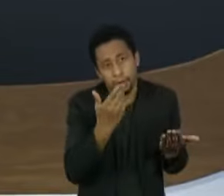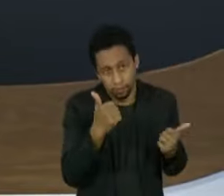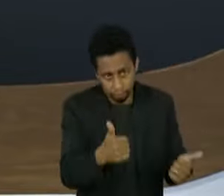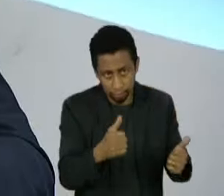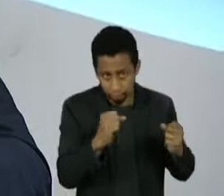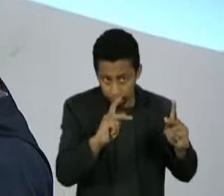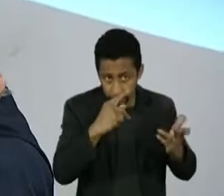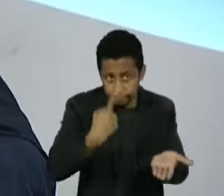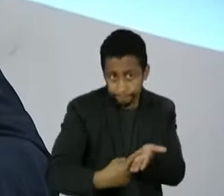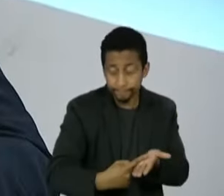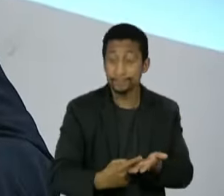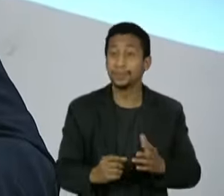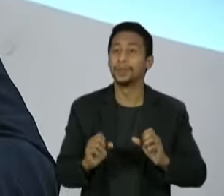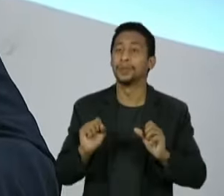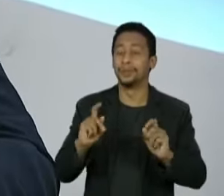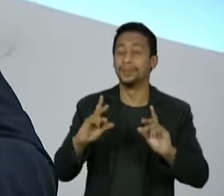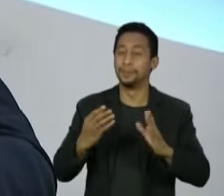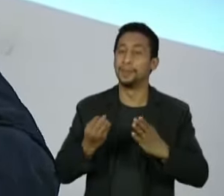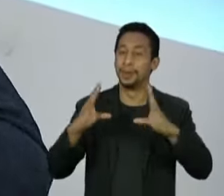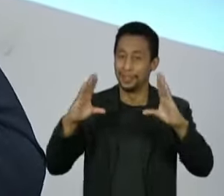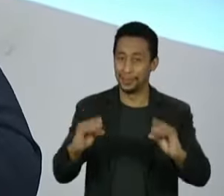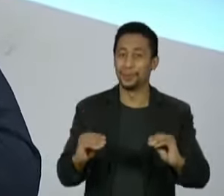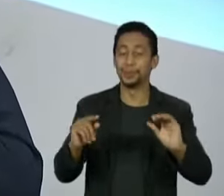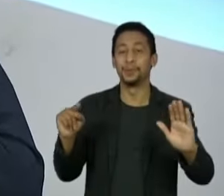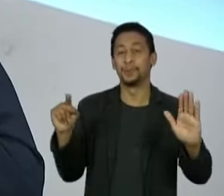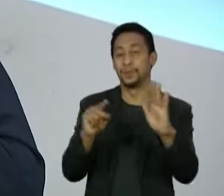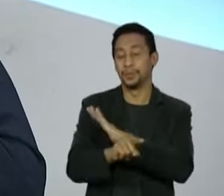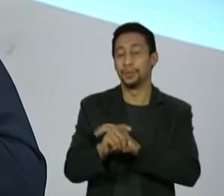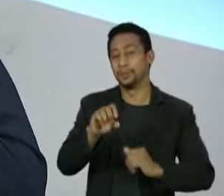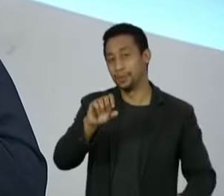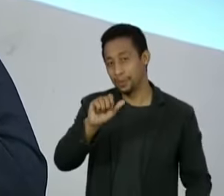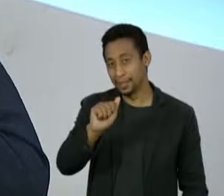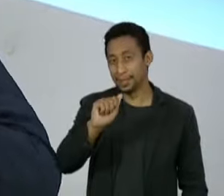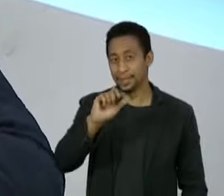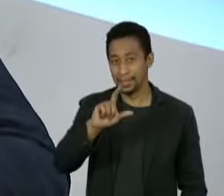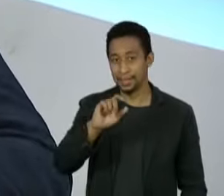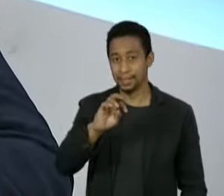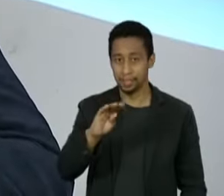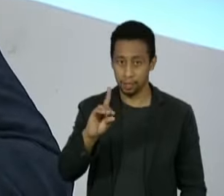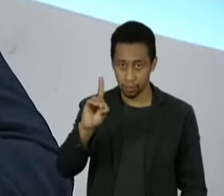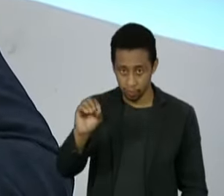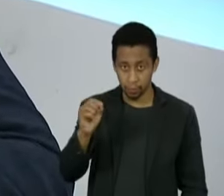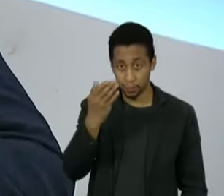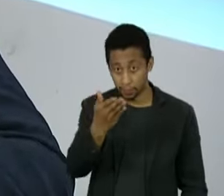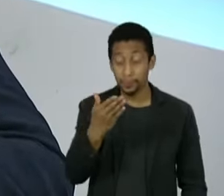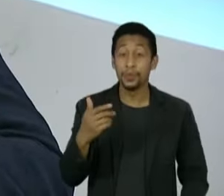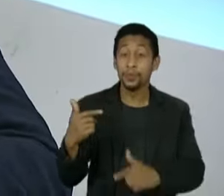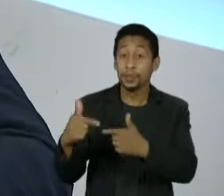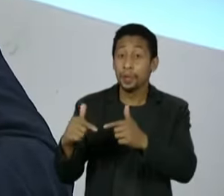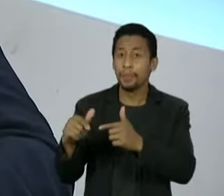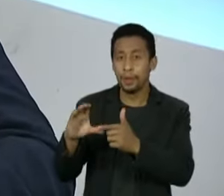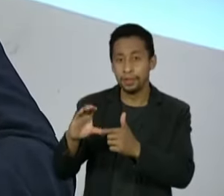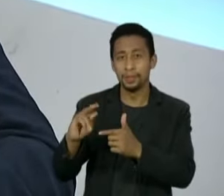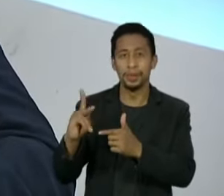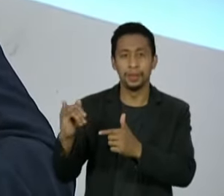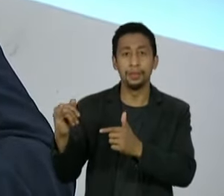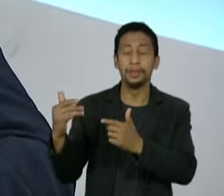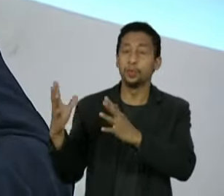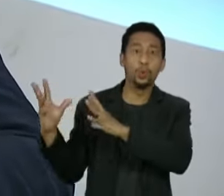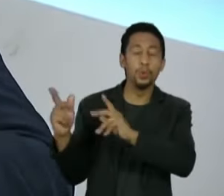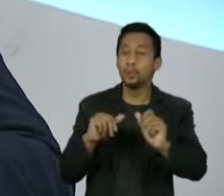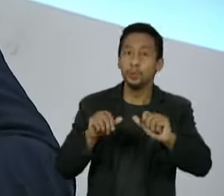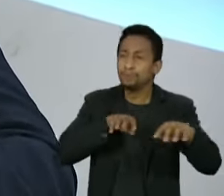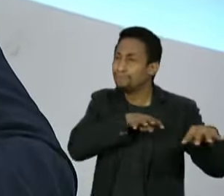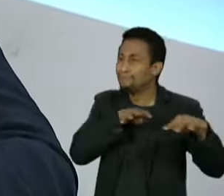Boa noite, senadores. Eu gostaria de fazer essa pergunta também para o senador Alessandro. Ao longo dos trabalhos da CPI, criou-se uma grande expectativa,